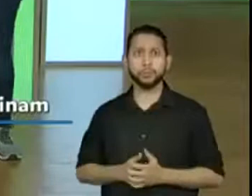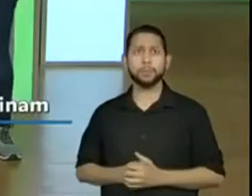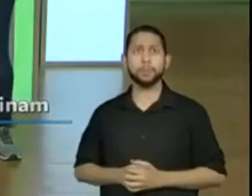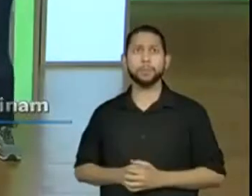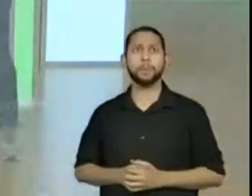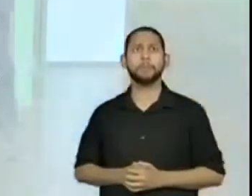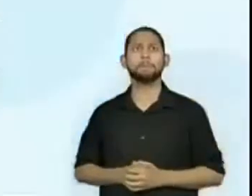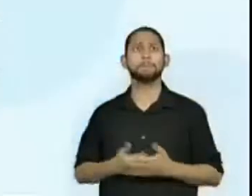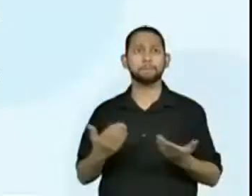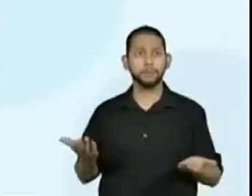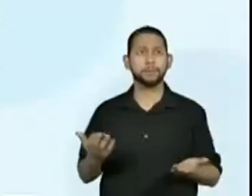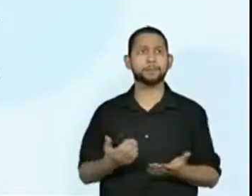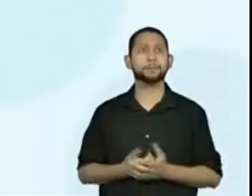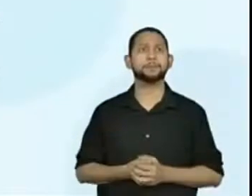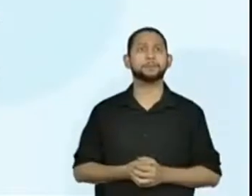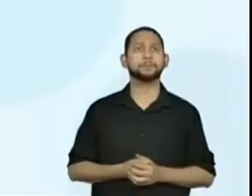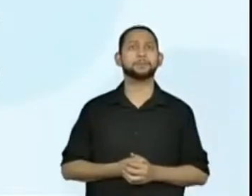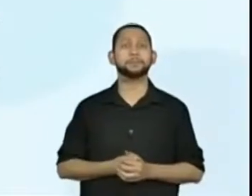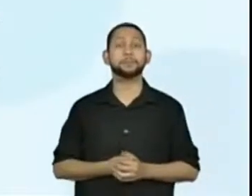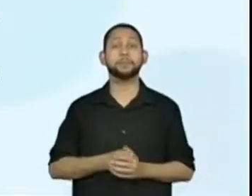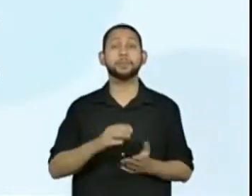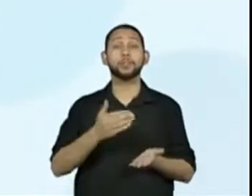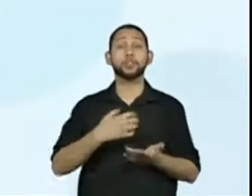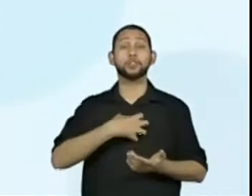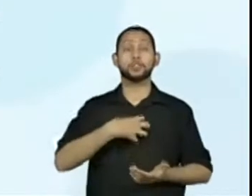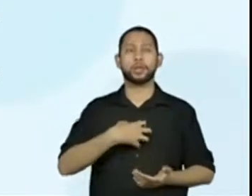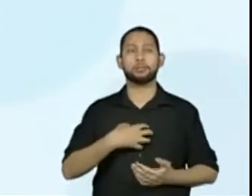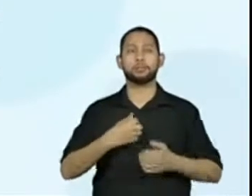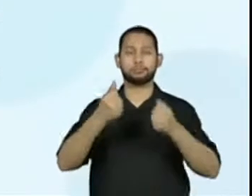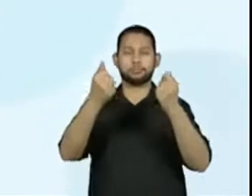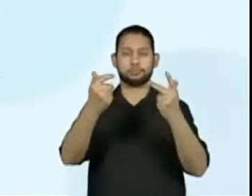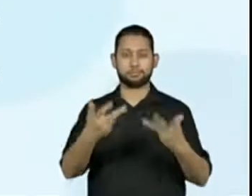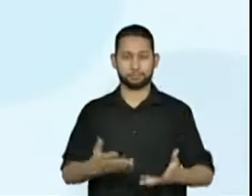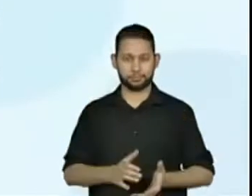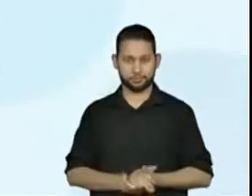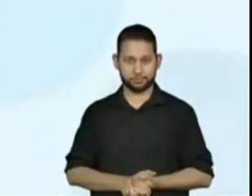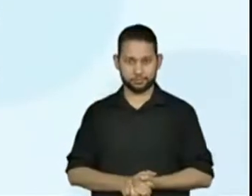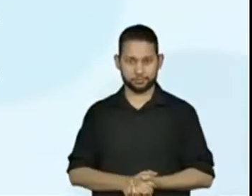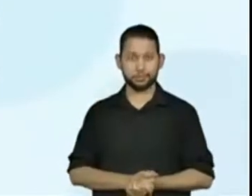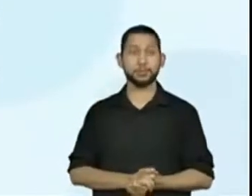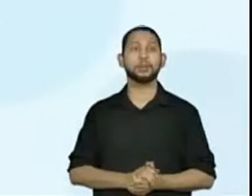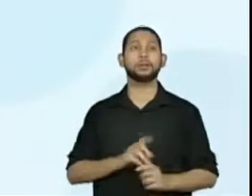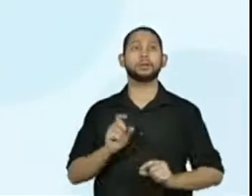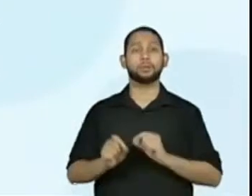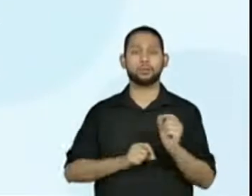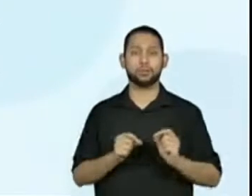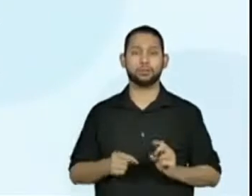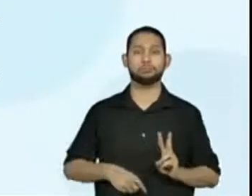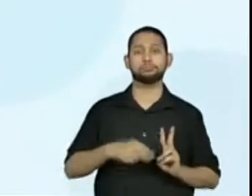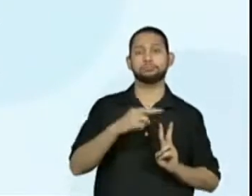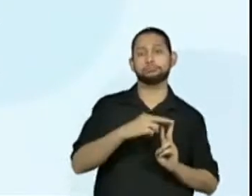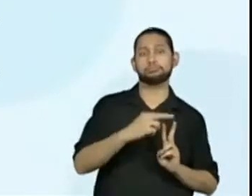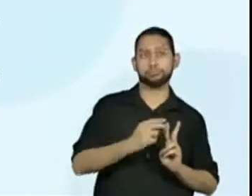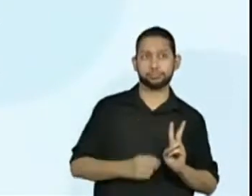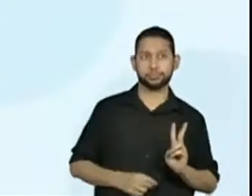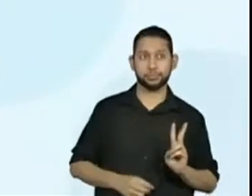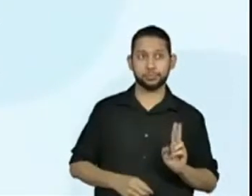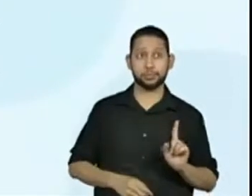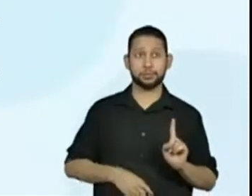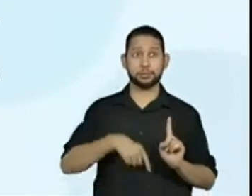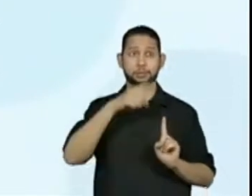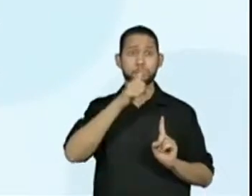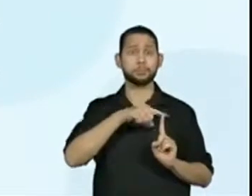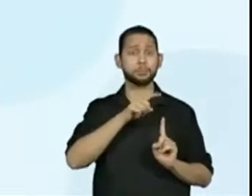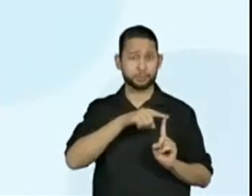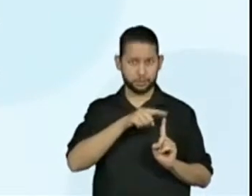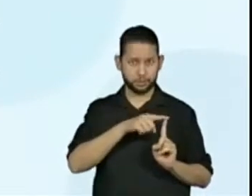Isso mesmo. Então, olha só, eles começam a colocar algumas características, né, dos personagens. O primeiro,